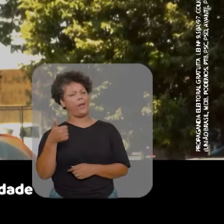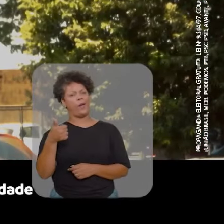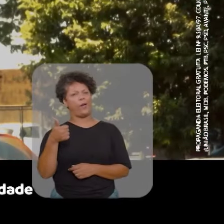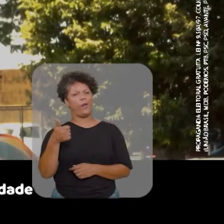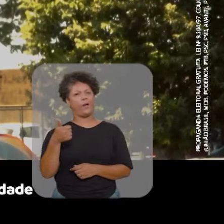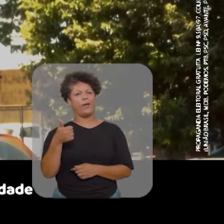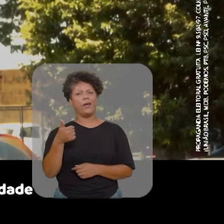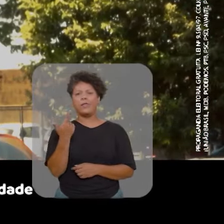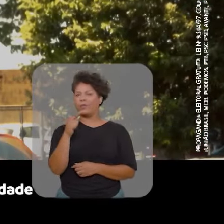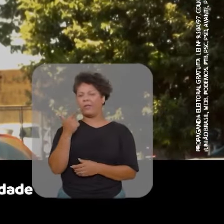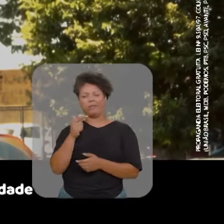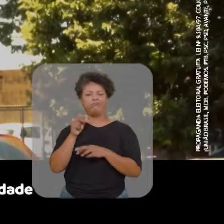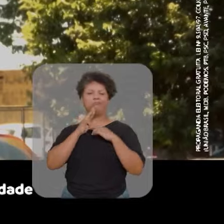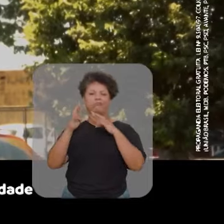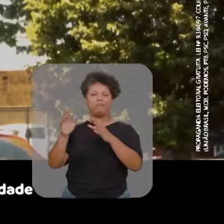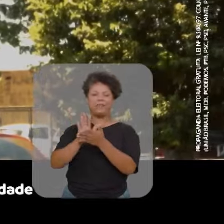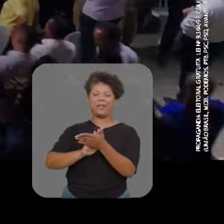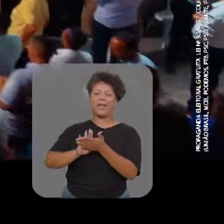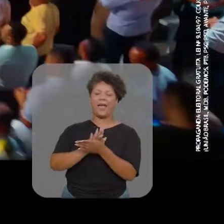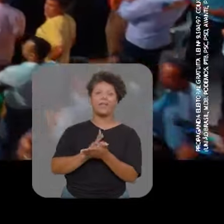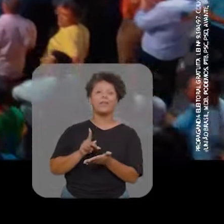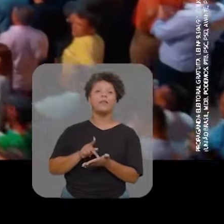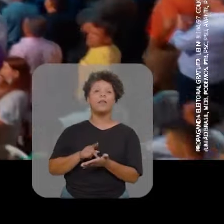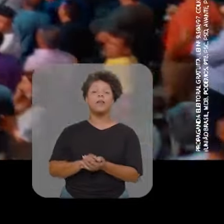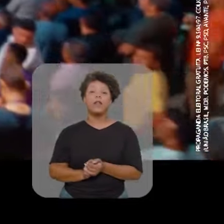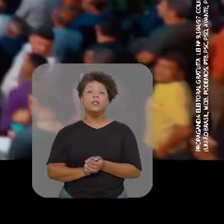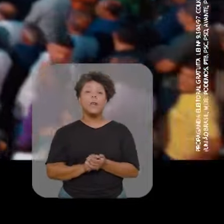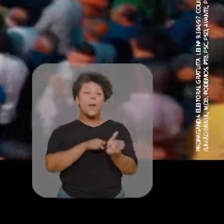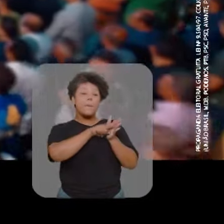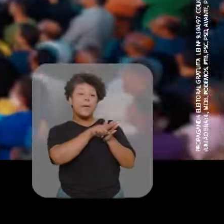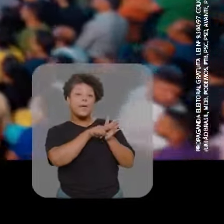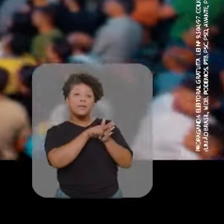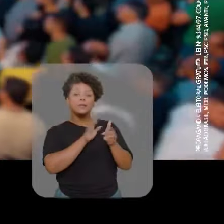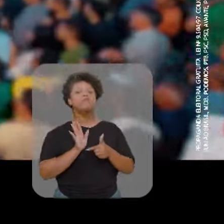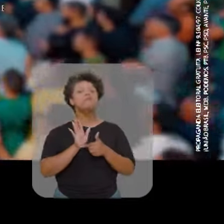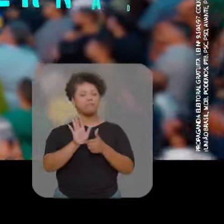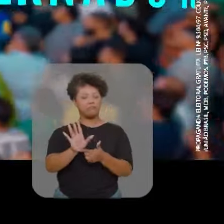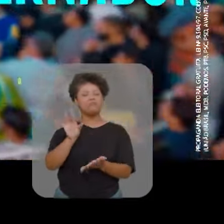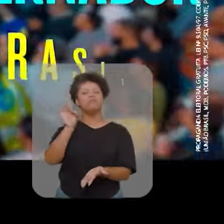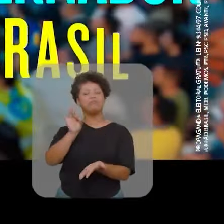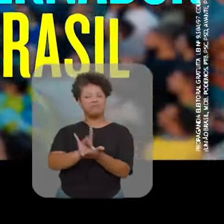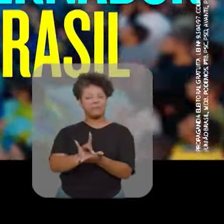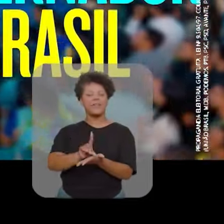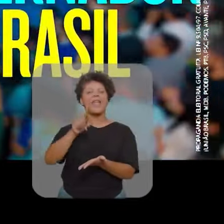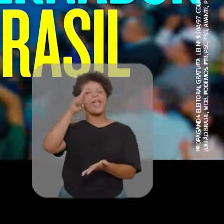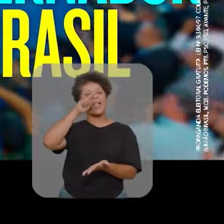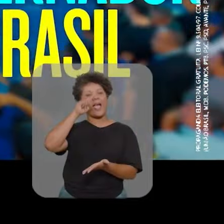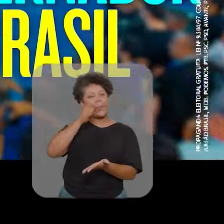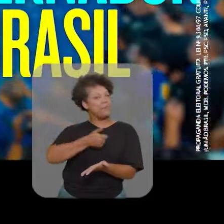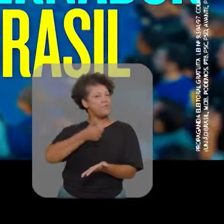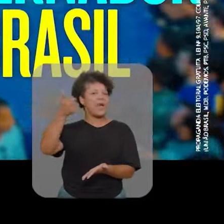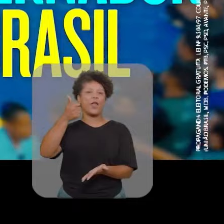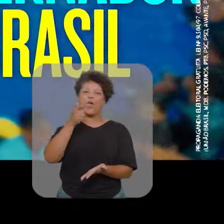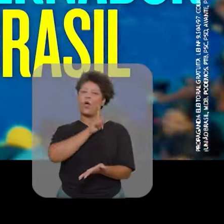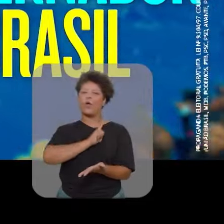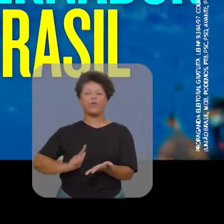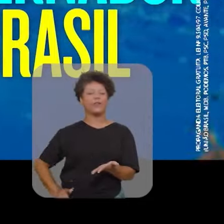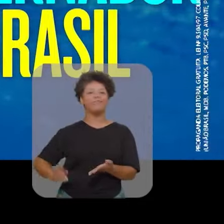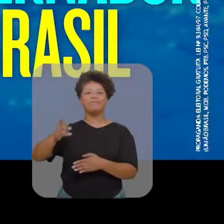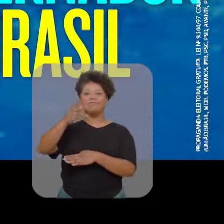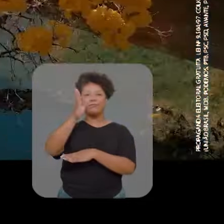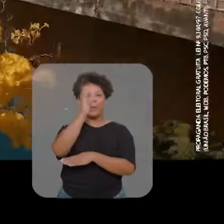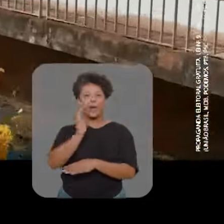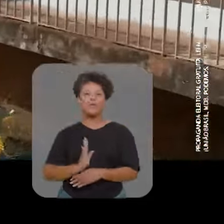Eu não posso ter nada pra reclamar, não De verdade Paraná Pesquisas confirma Caiado é o melhor governador do